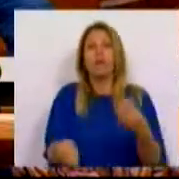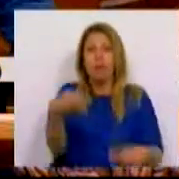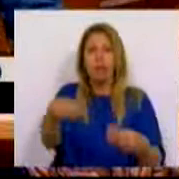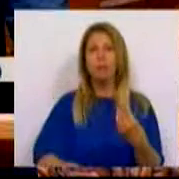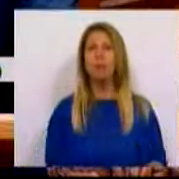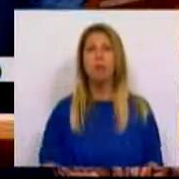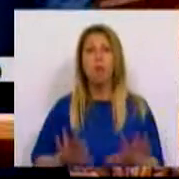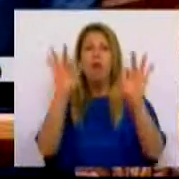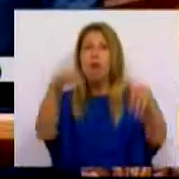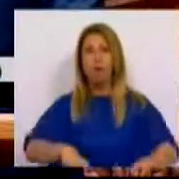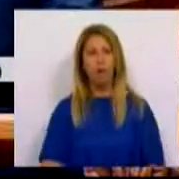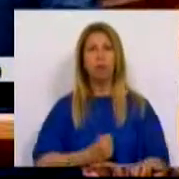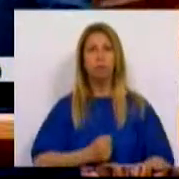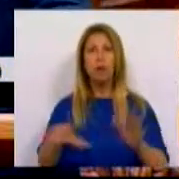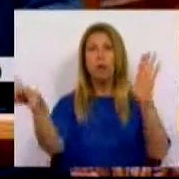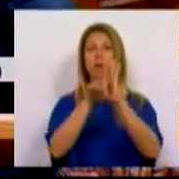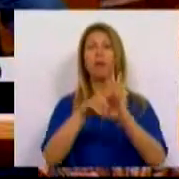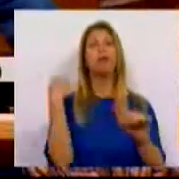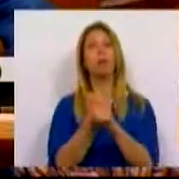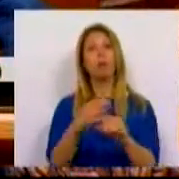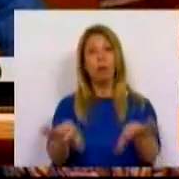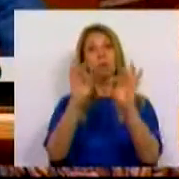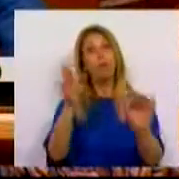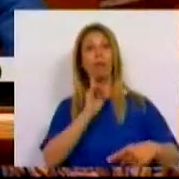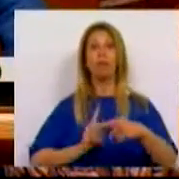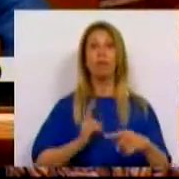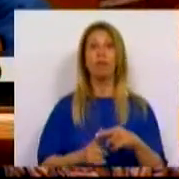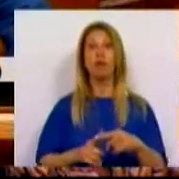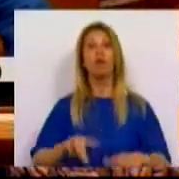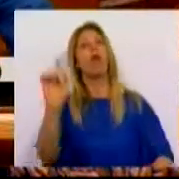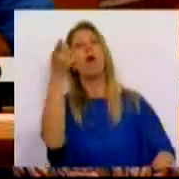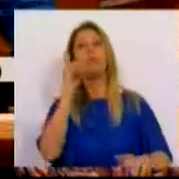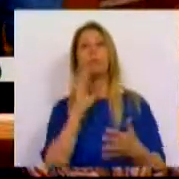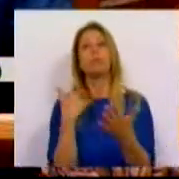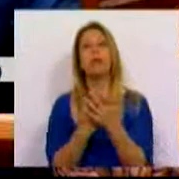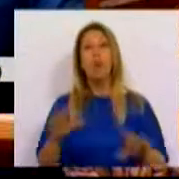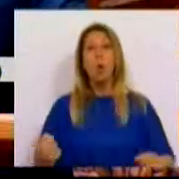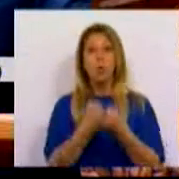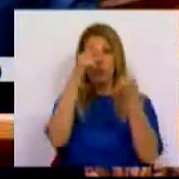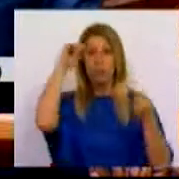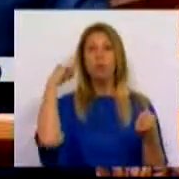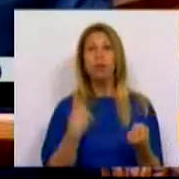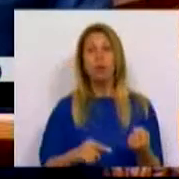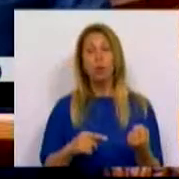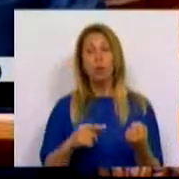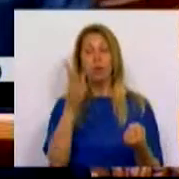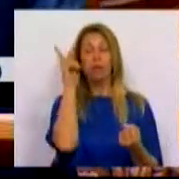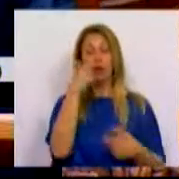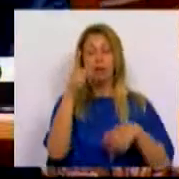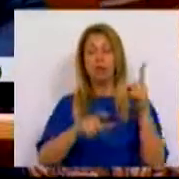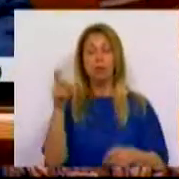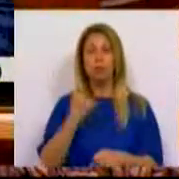para a quebra da robustez da legislação laboral como uma vantagem, em vez de ser um desafio que dificulta a vida dos trabalhadores.